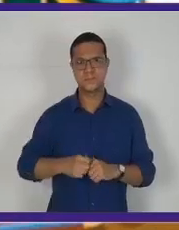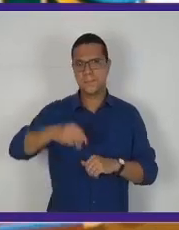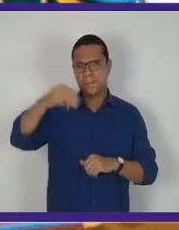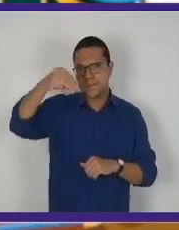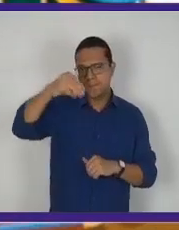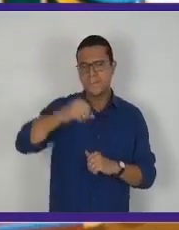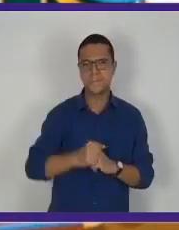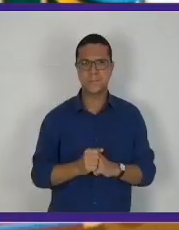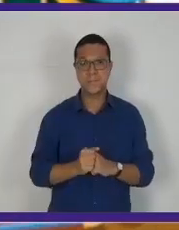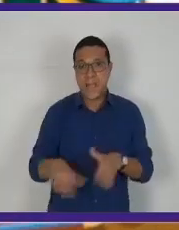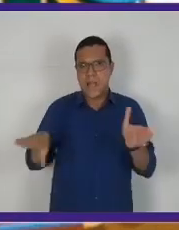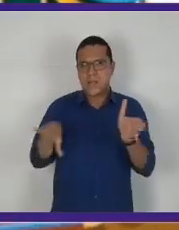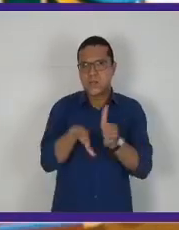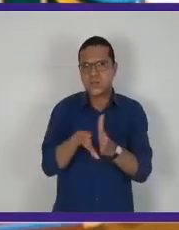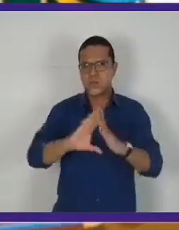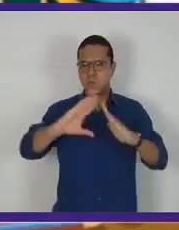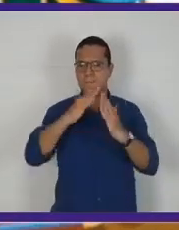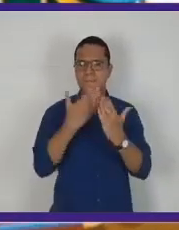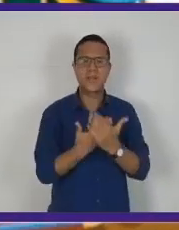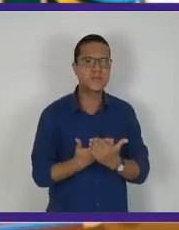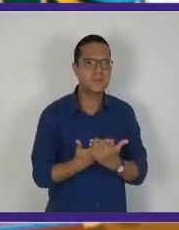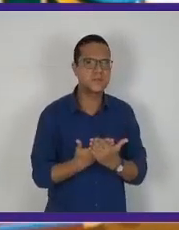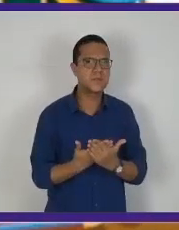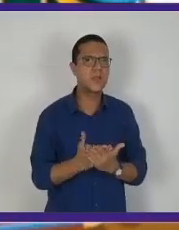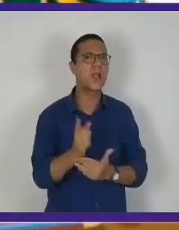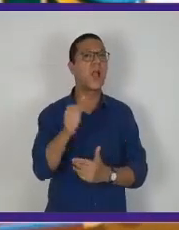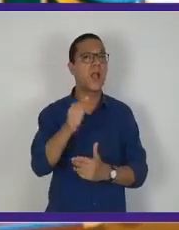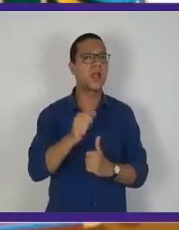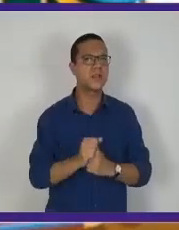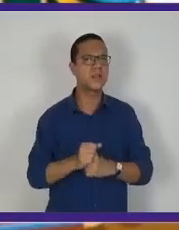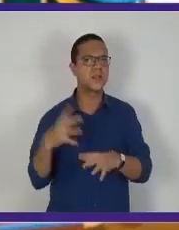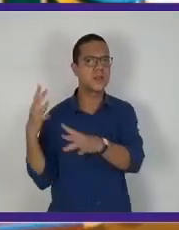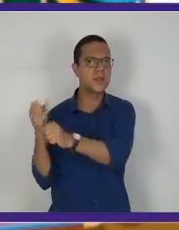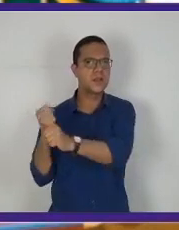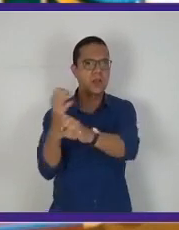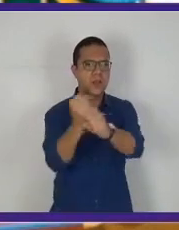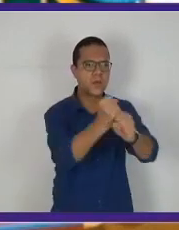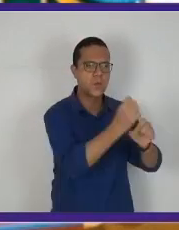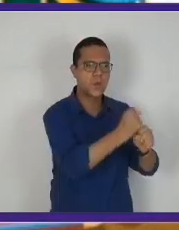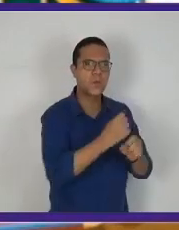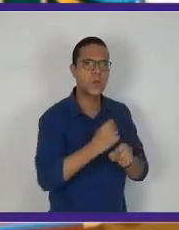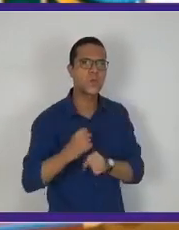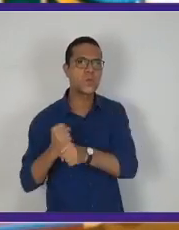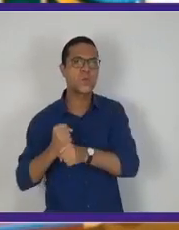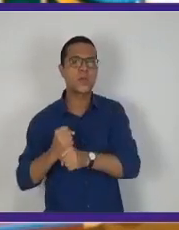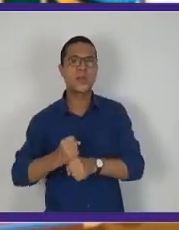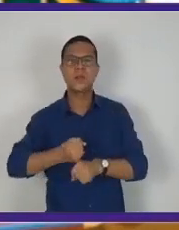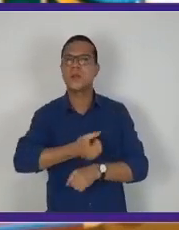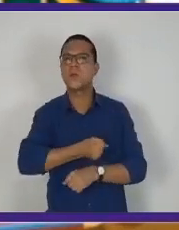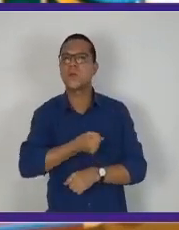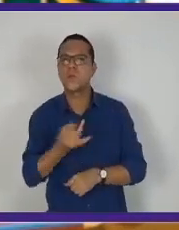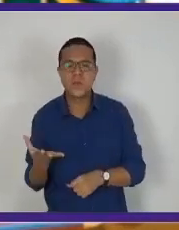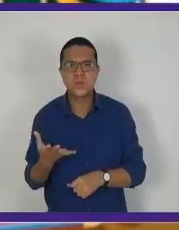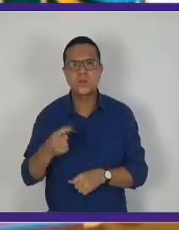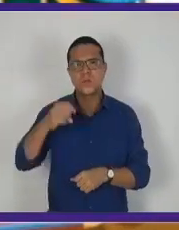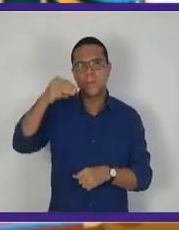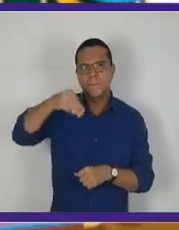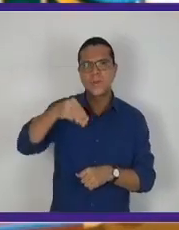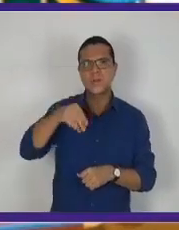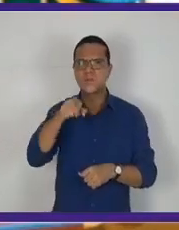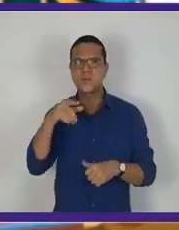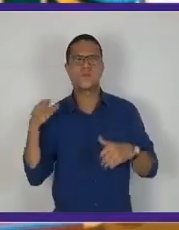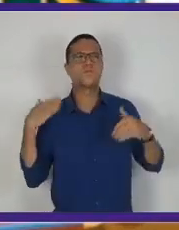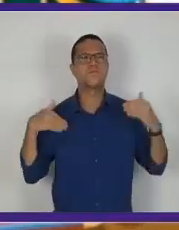para a direita? Se chegou na sua escola, aí você vai somar quantos metros em